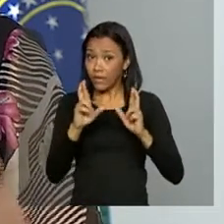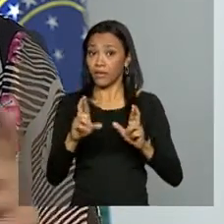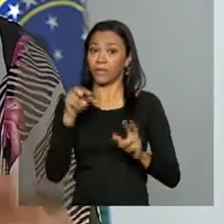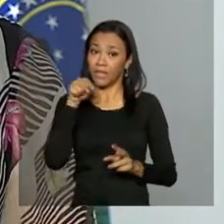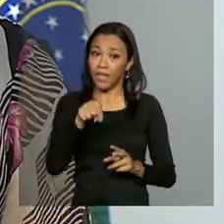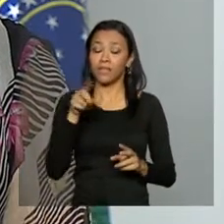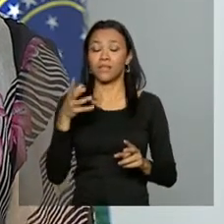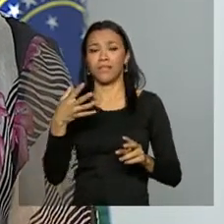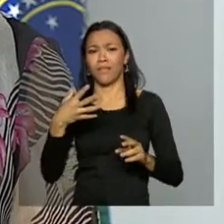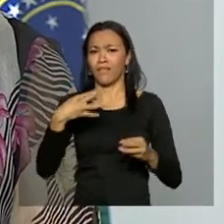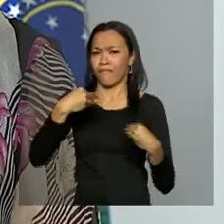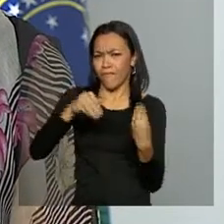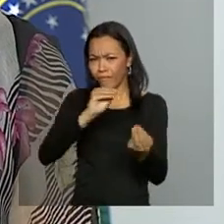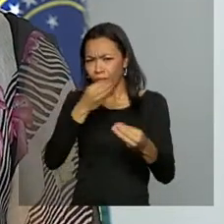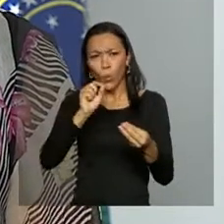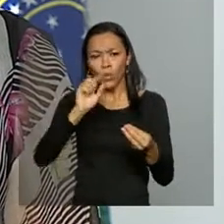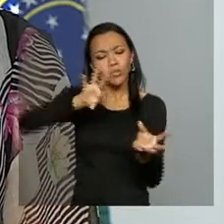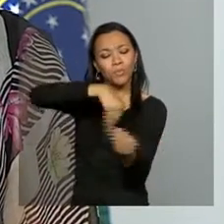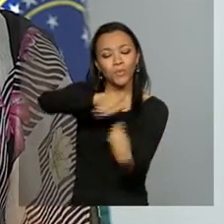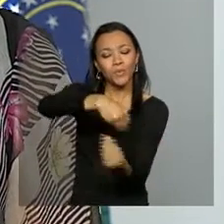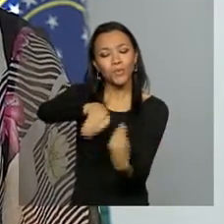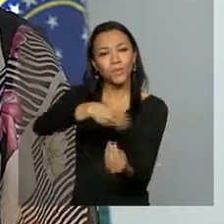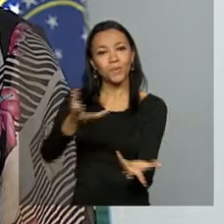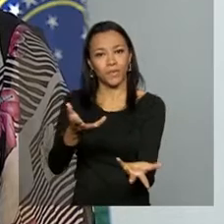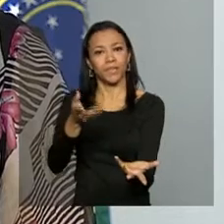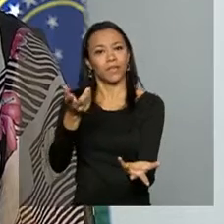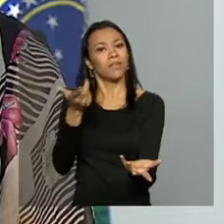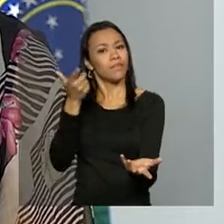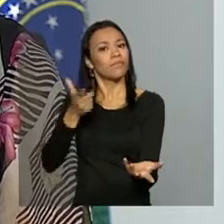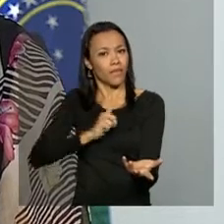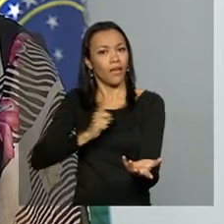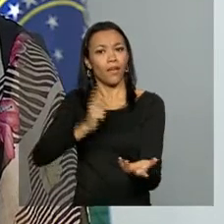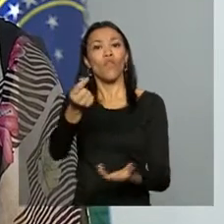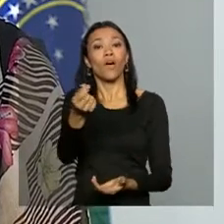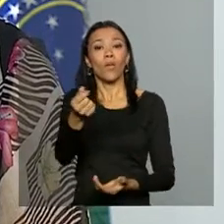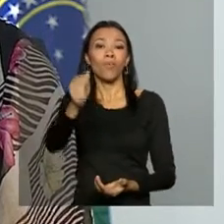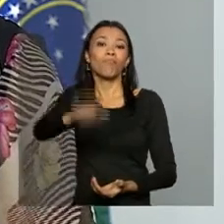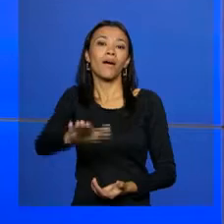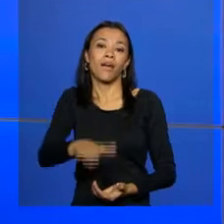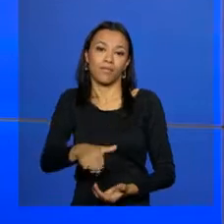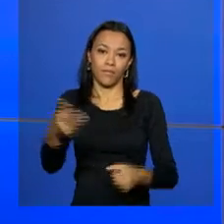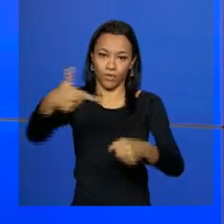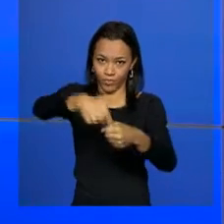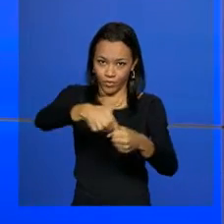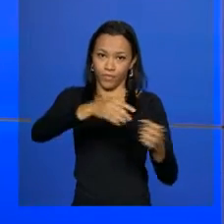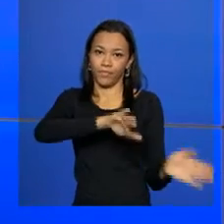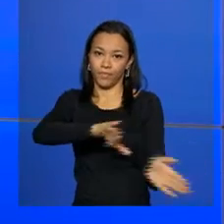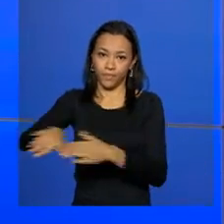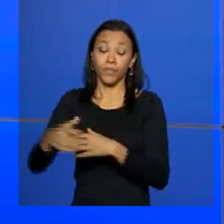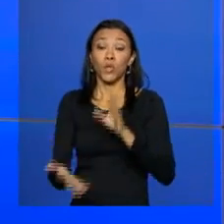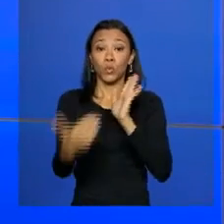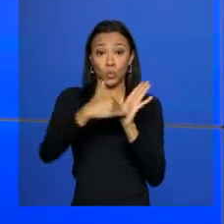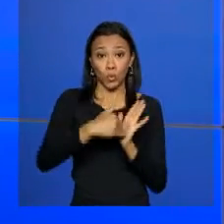flexibilidade de combinação, nós tenhamos também preços mais baratos para o combustível. Nos últimos 10